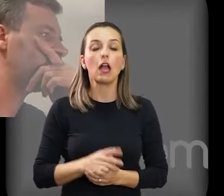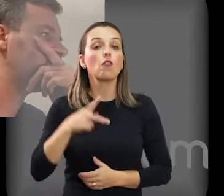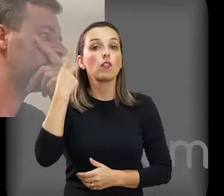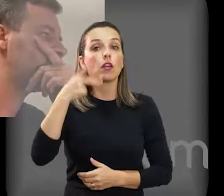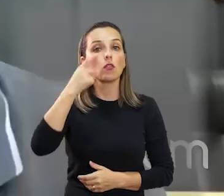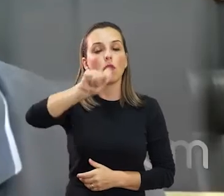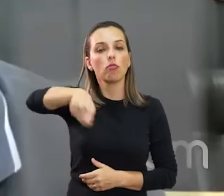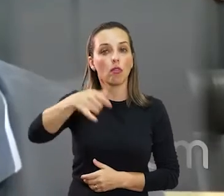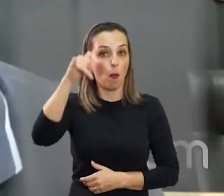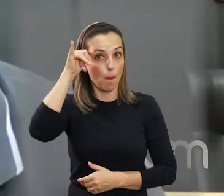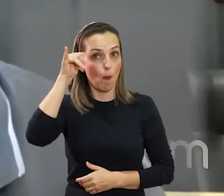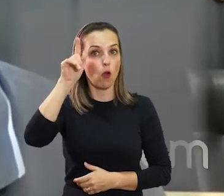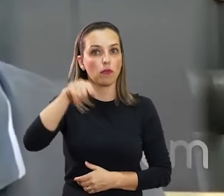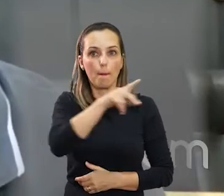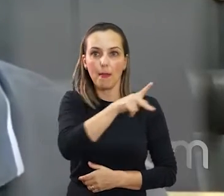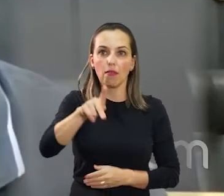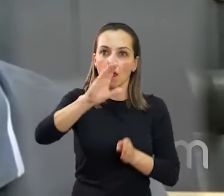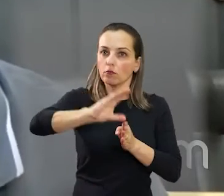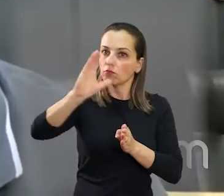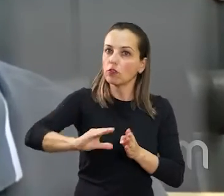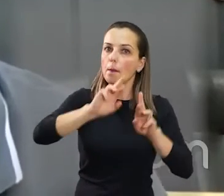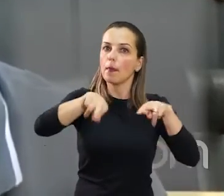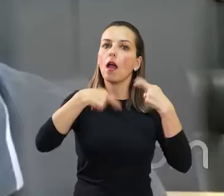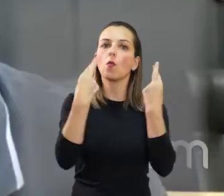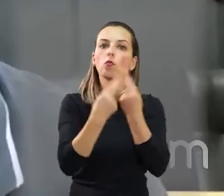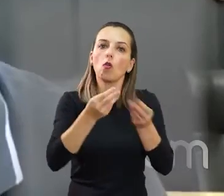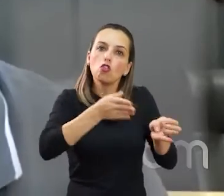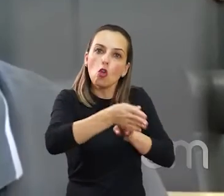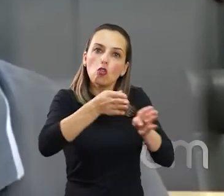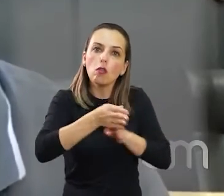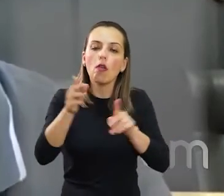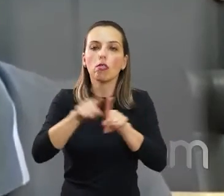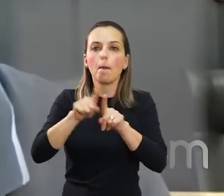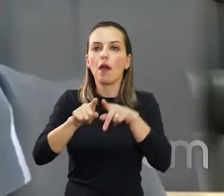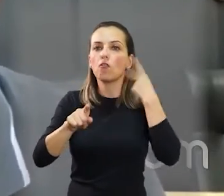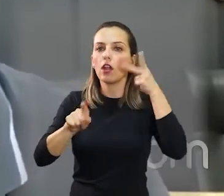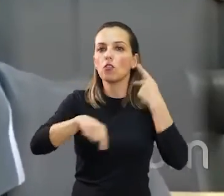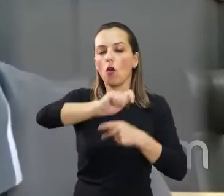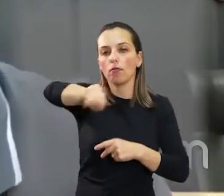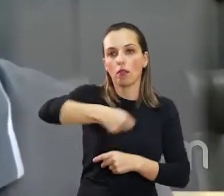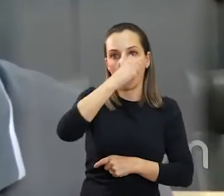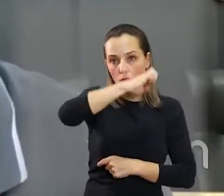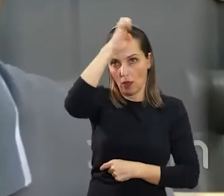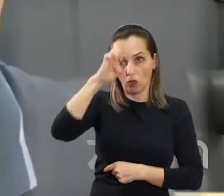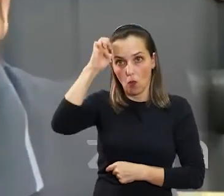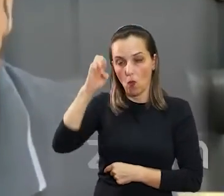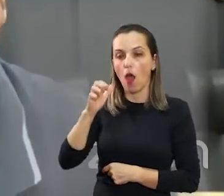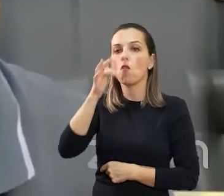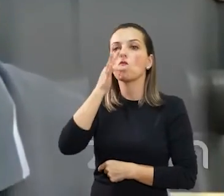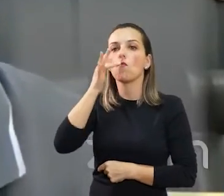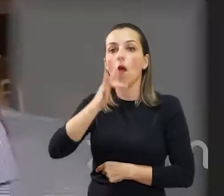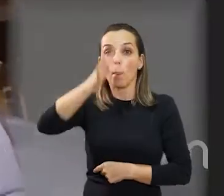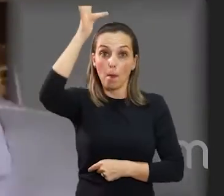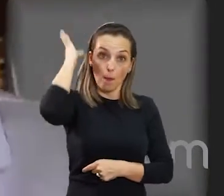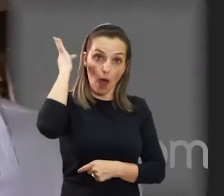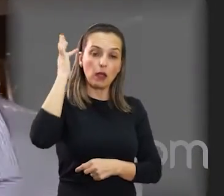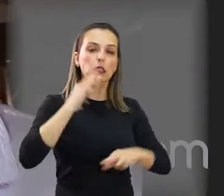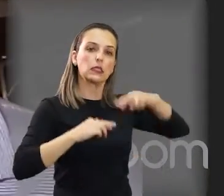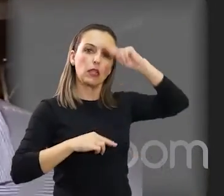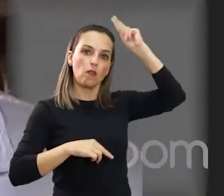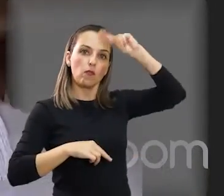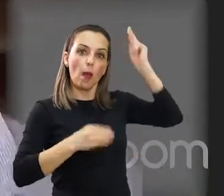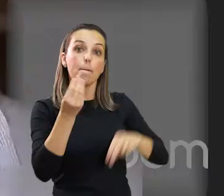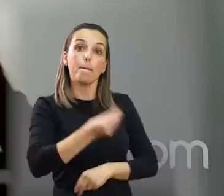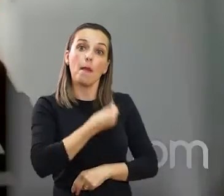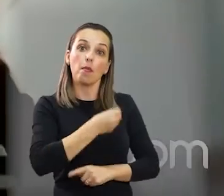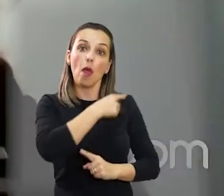município. O evento foi conduzido pelo presidente da Câmara, Aloysio Boi, e contou com a participação dos vereadores